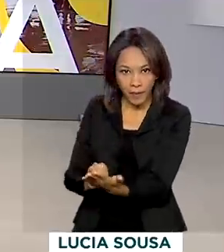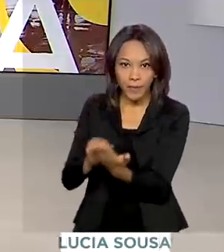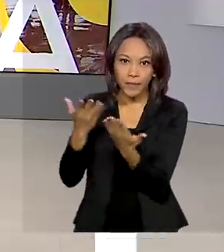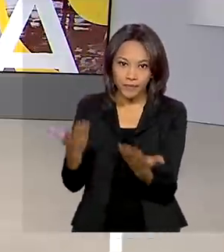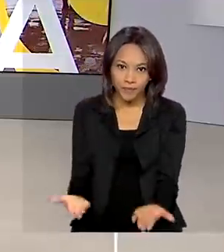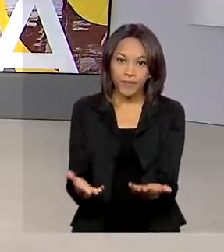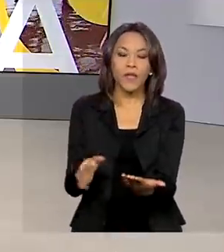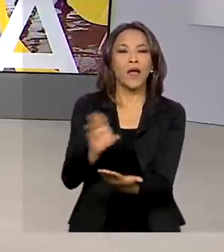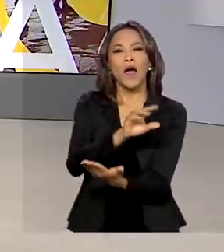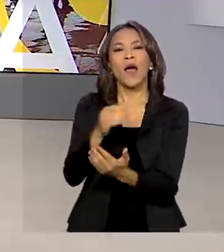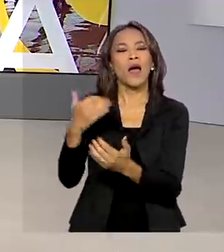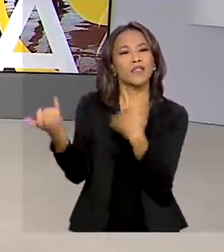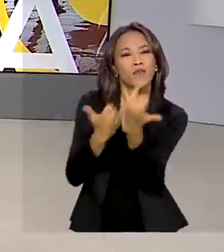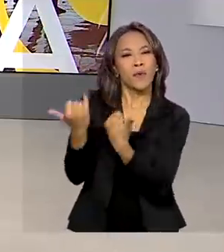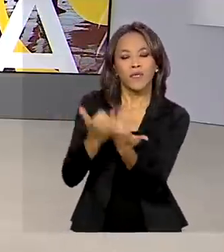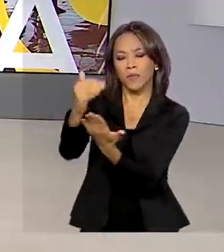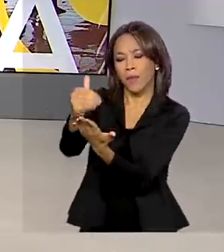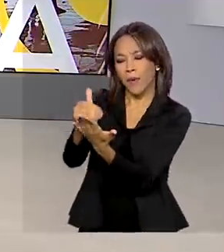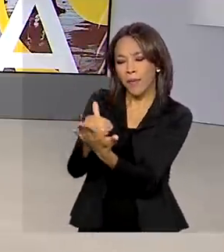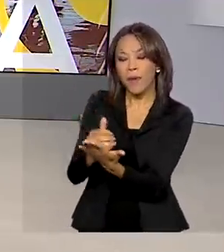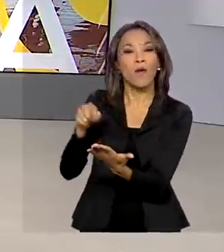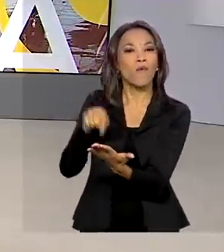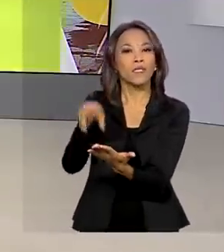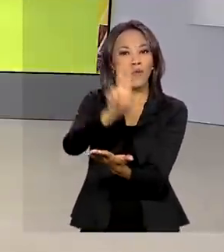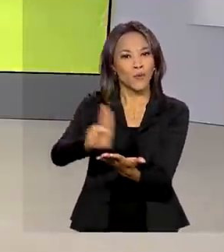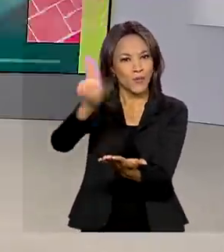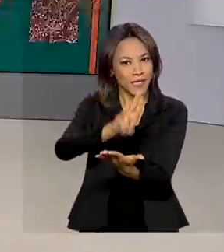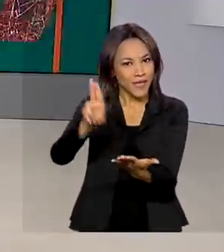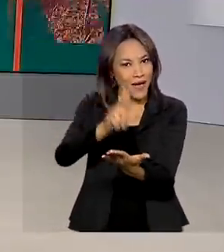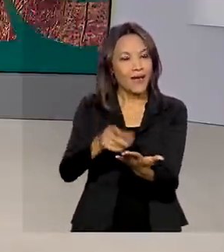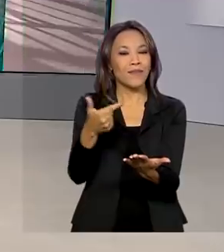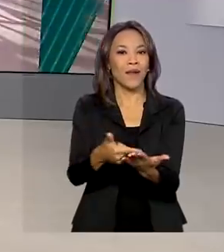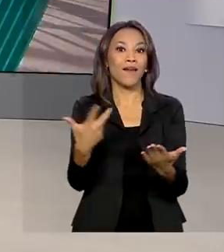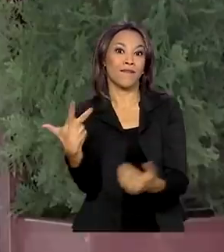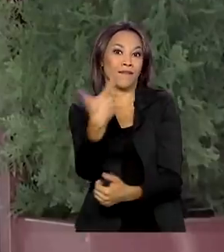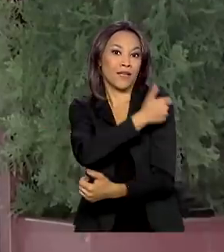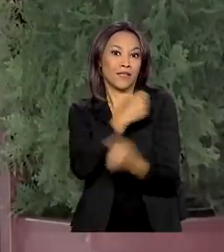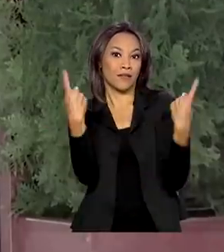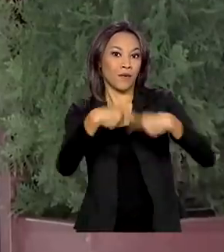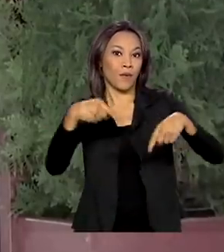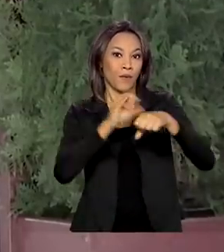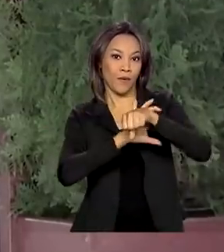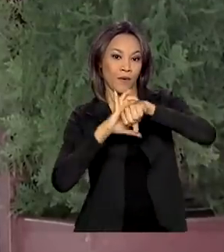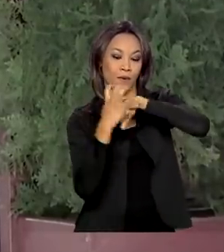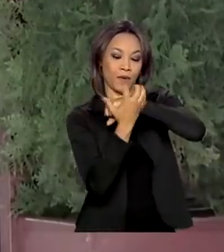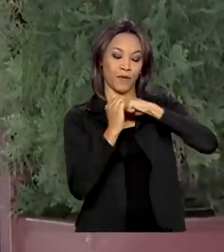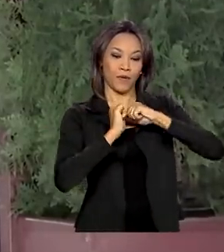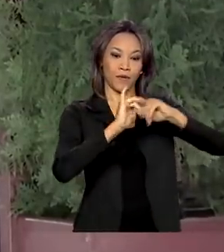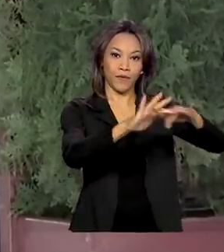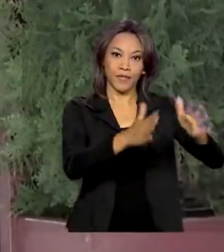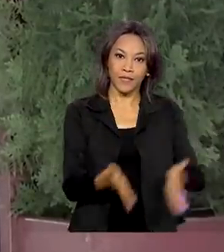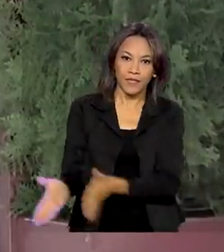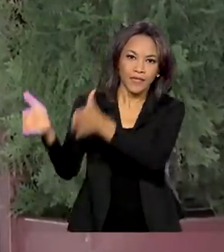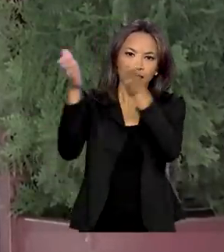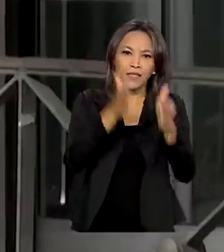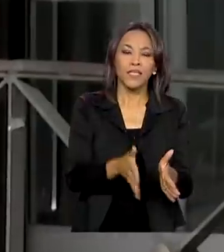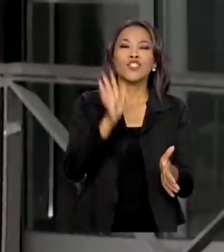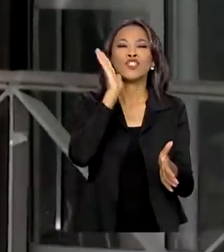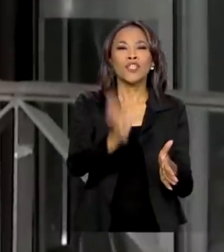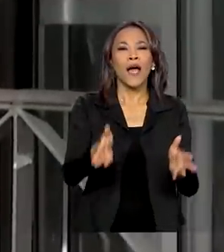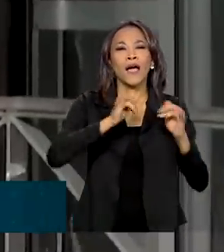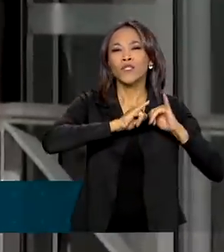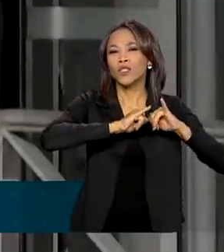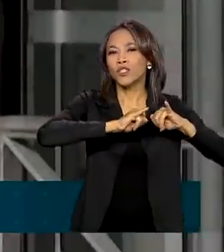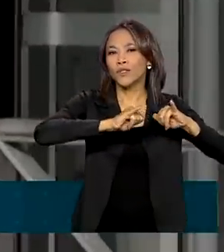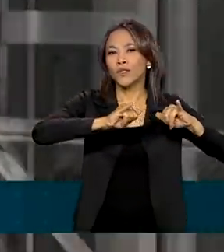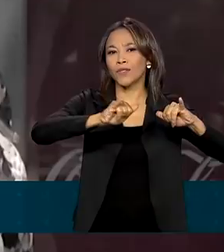O banco de dados vai ser utilizado para vacinação contra a Covid-19. Após a divulgação das fases do plano de